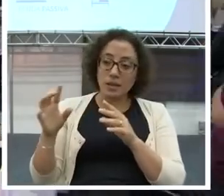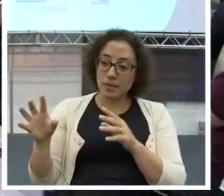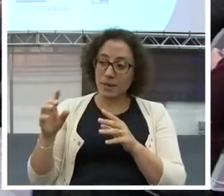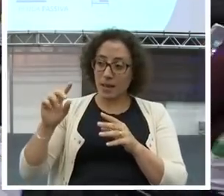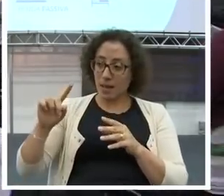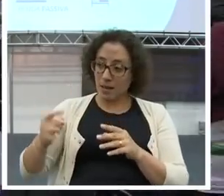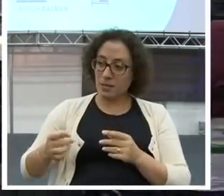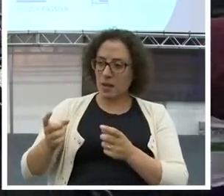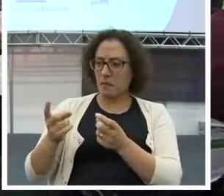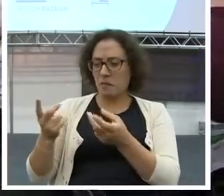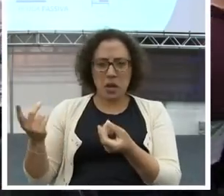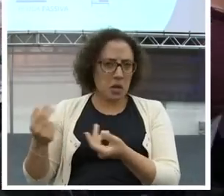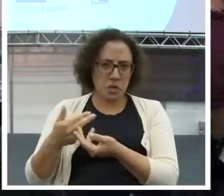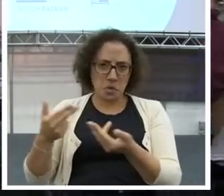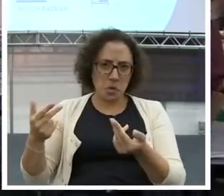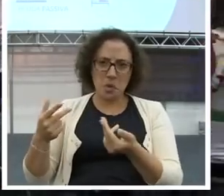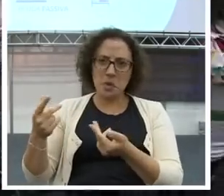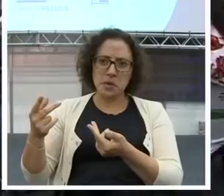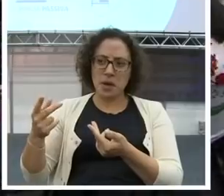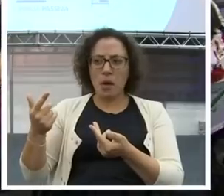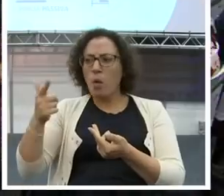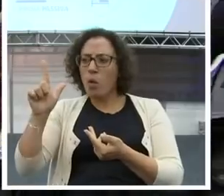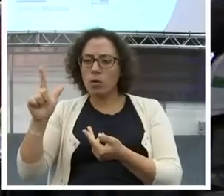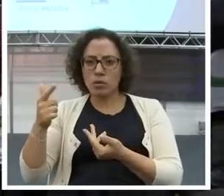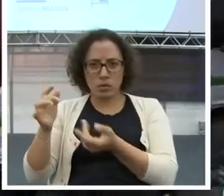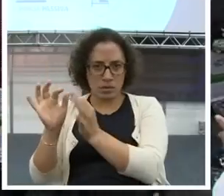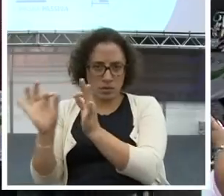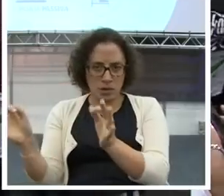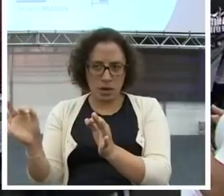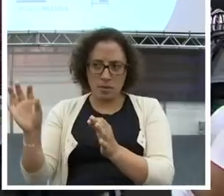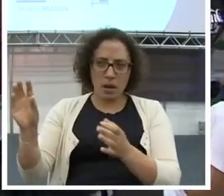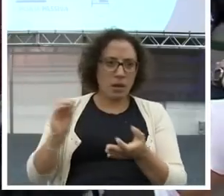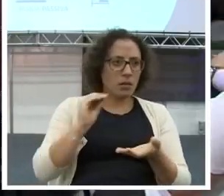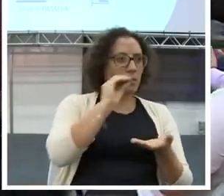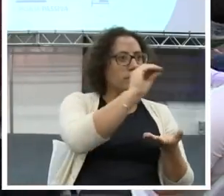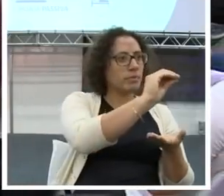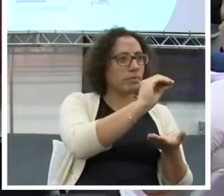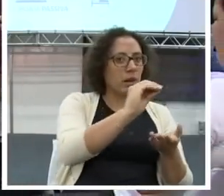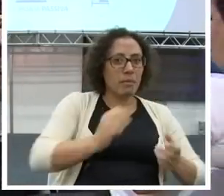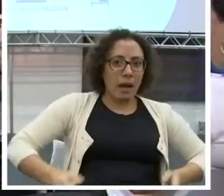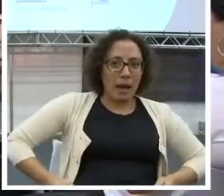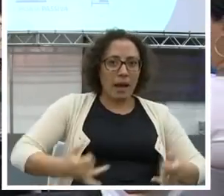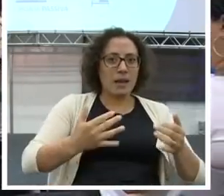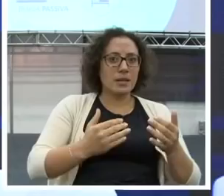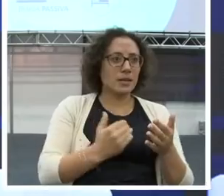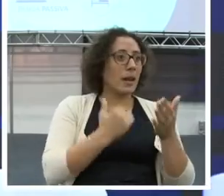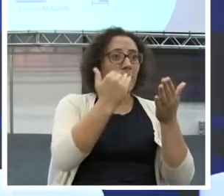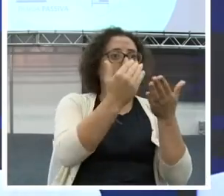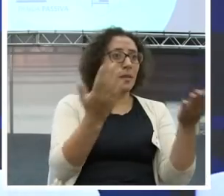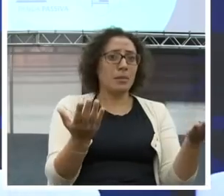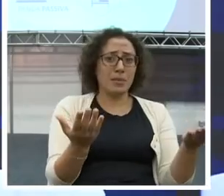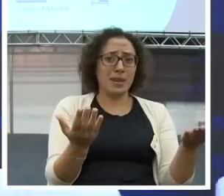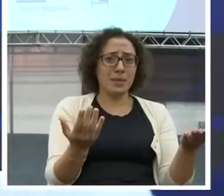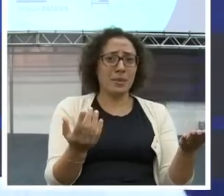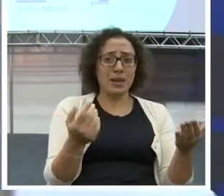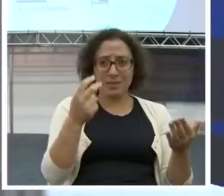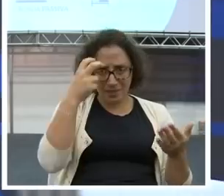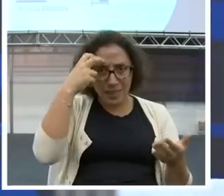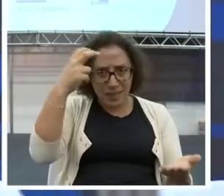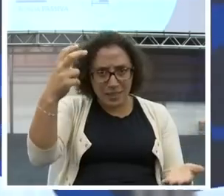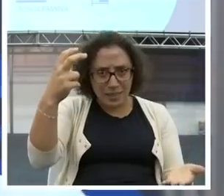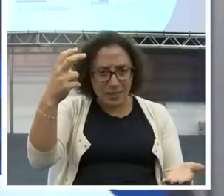casa. Ela pega a renda extra para gastar mais. Queridos, isso não é inteligente. Por quê?